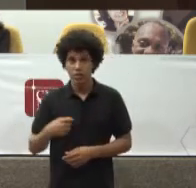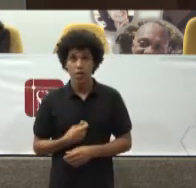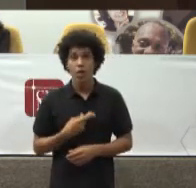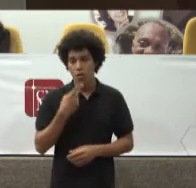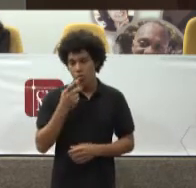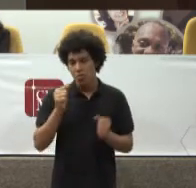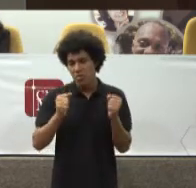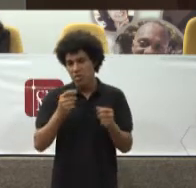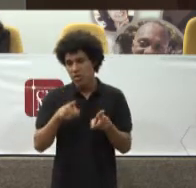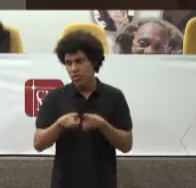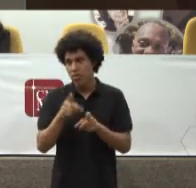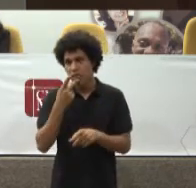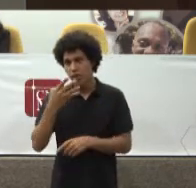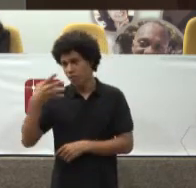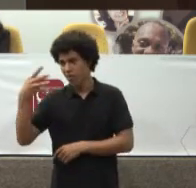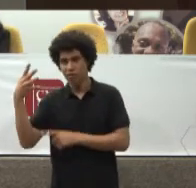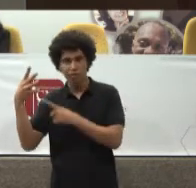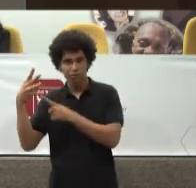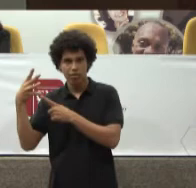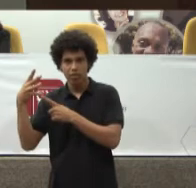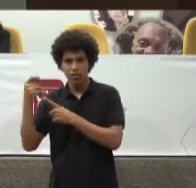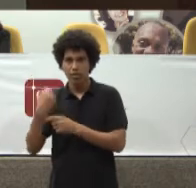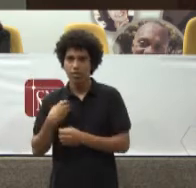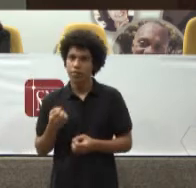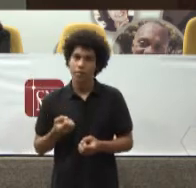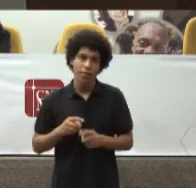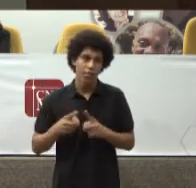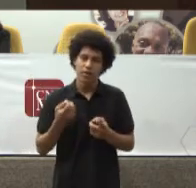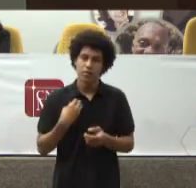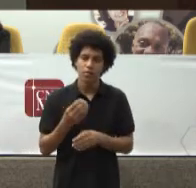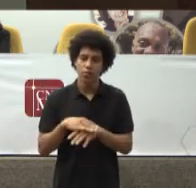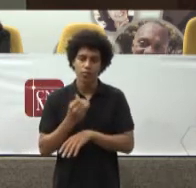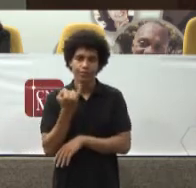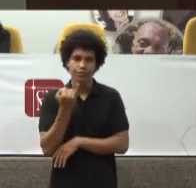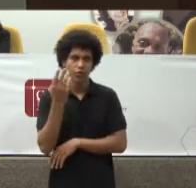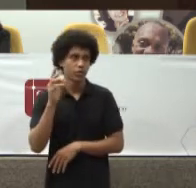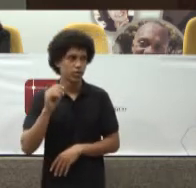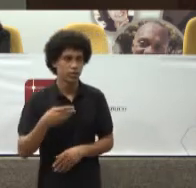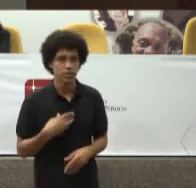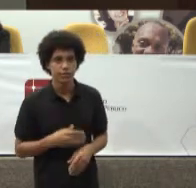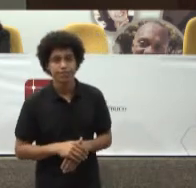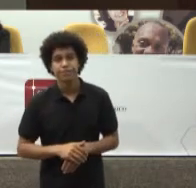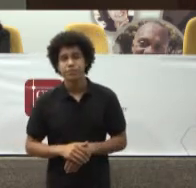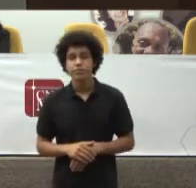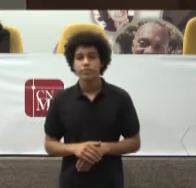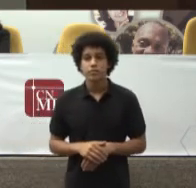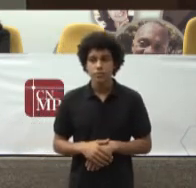explicitados Mas que ao meu juízo Ele é decorrência Do Estado Democrático De direito